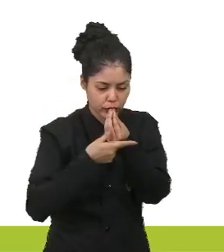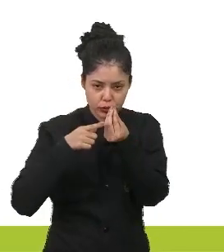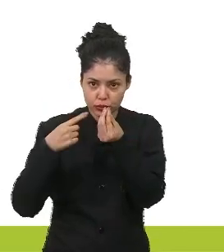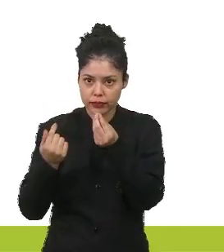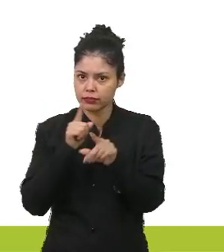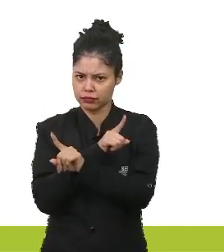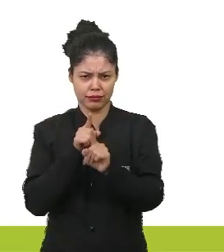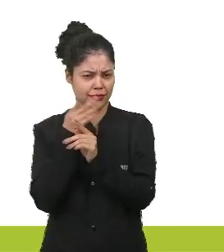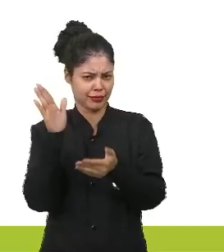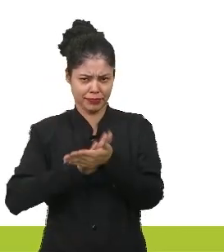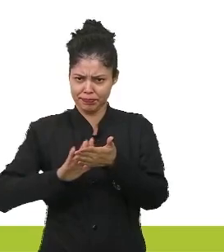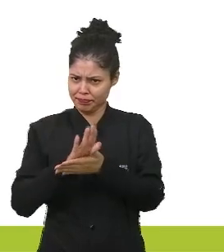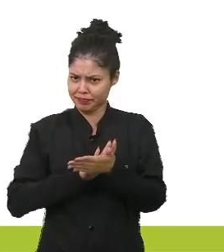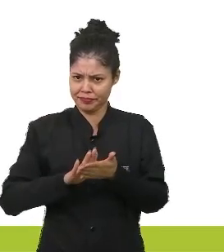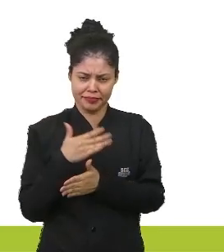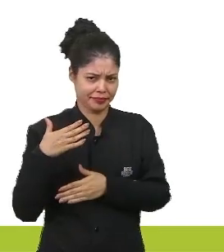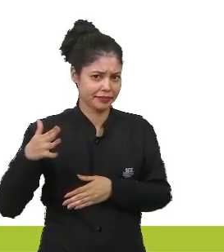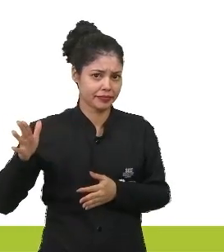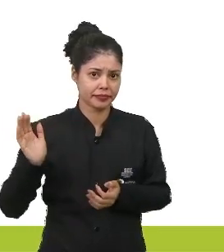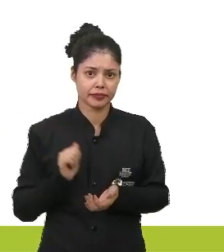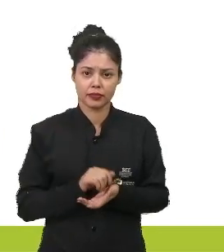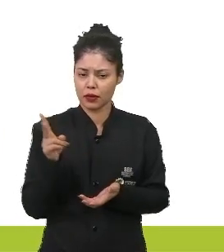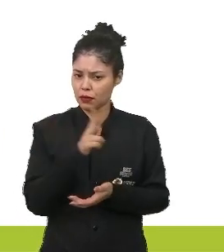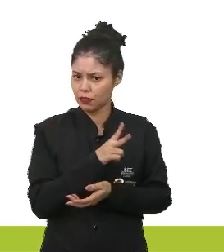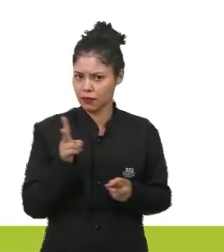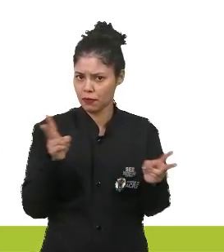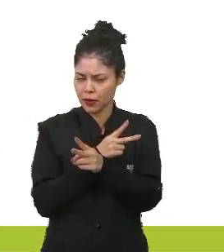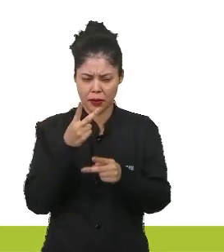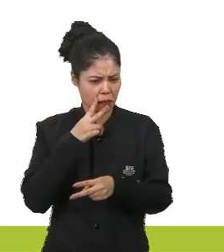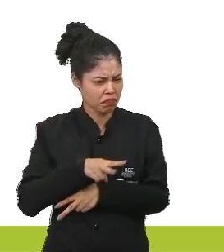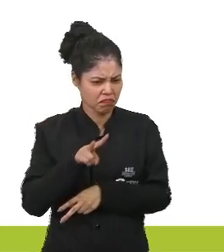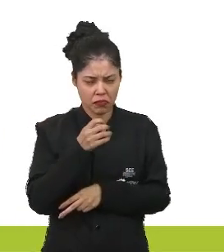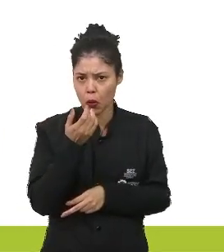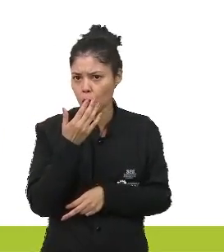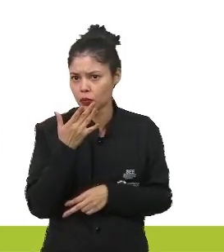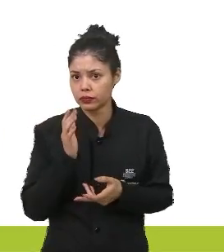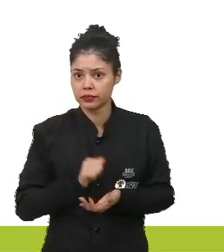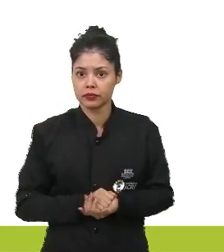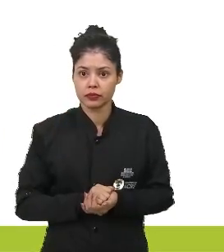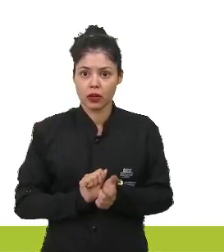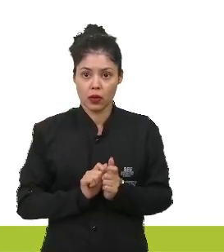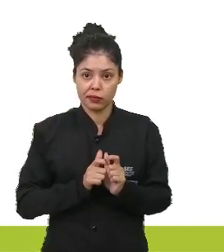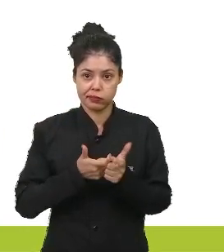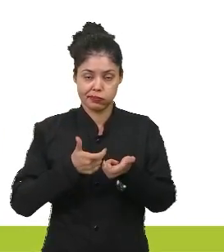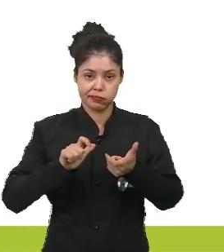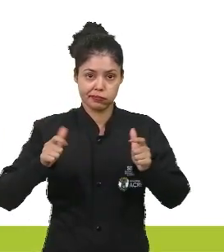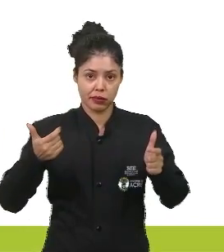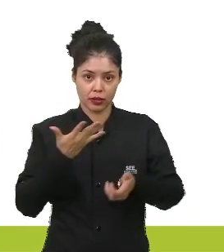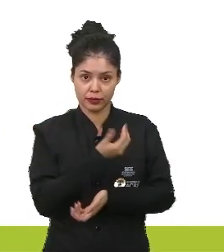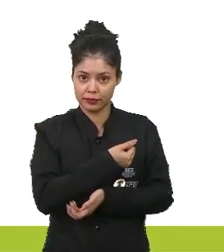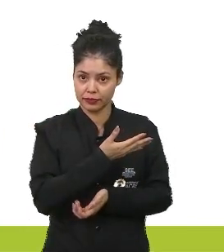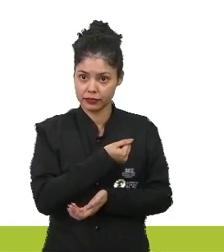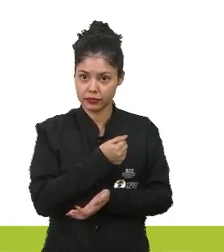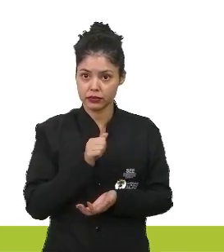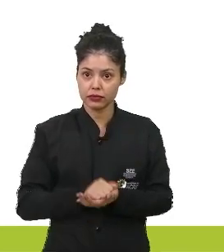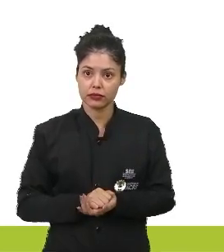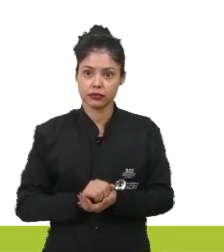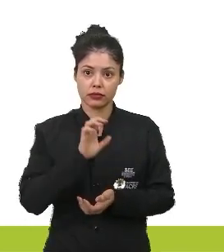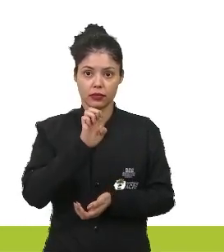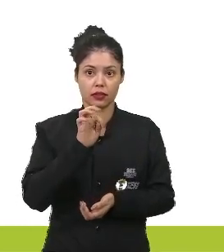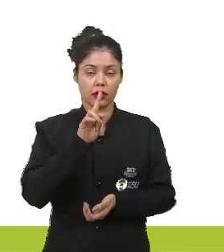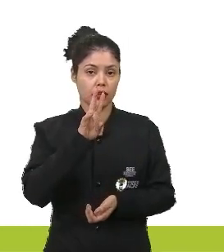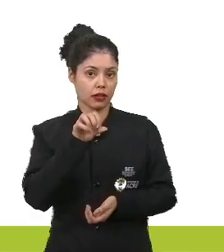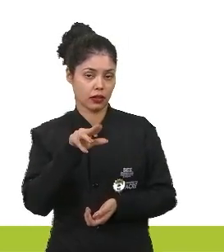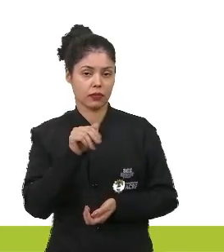Não, da cor das pétalas o vento não precisa ver cor. É o aumento do número de estames? Opa,